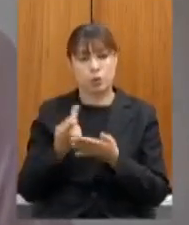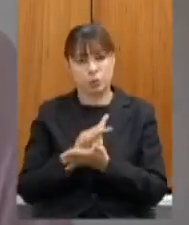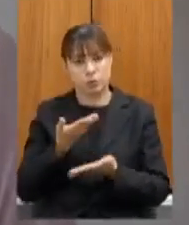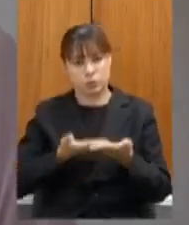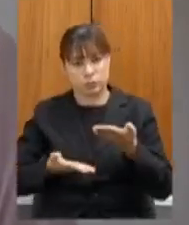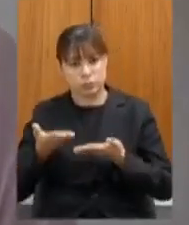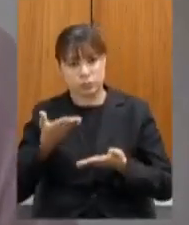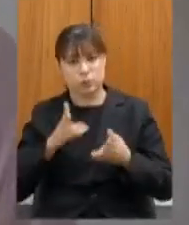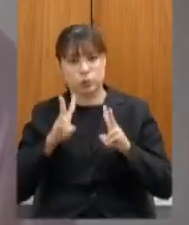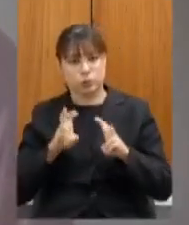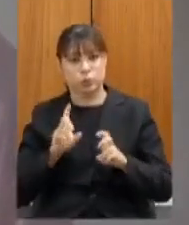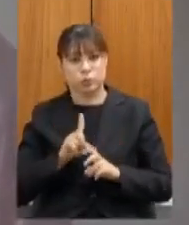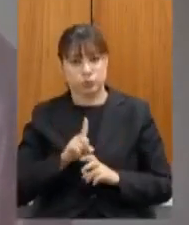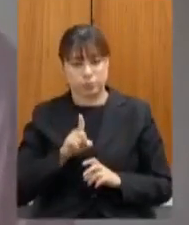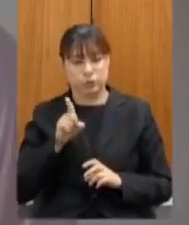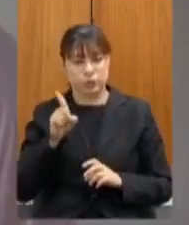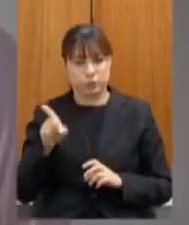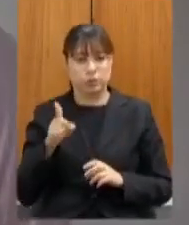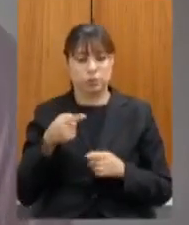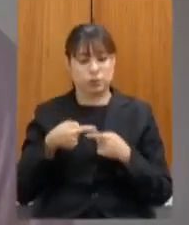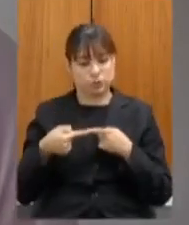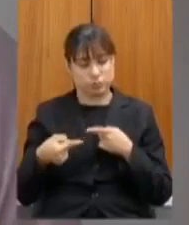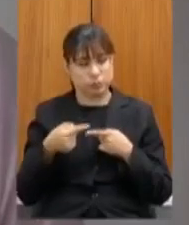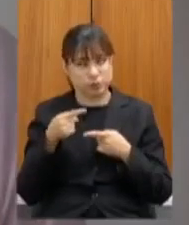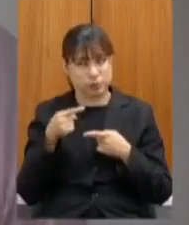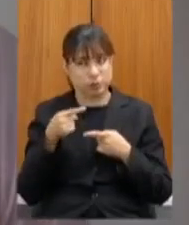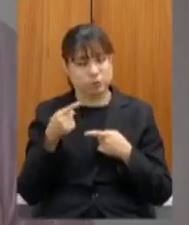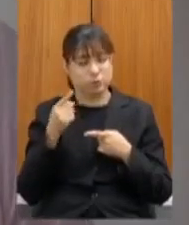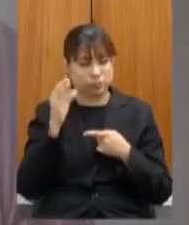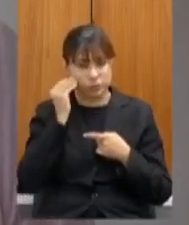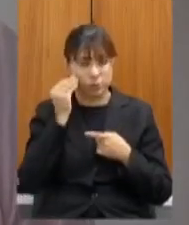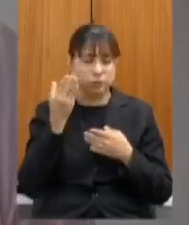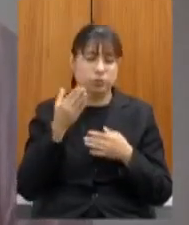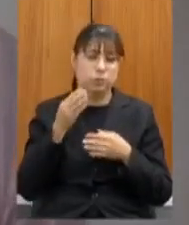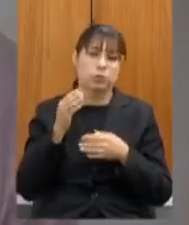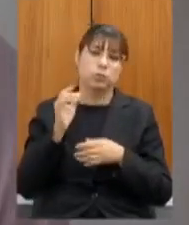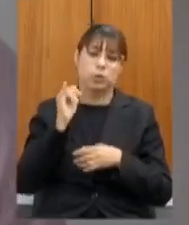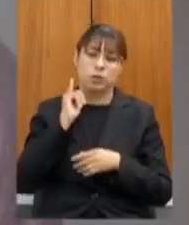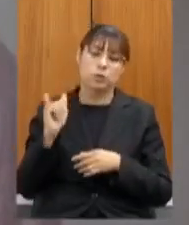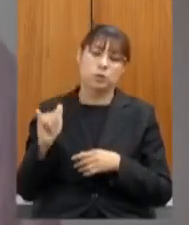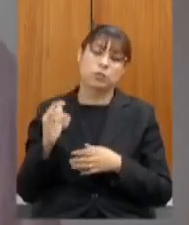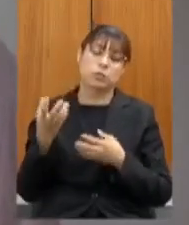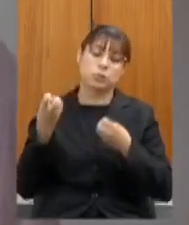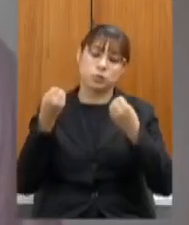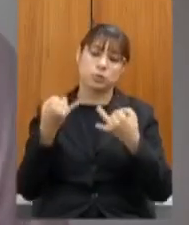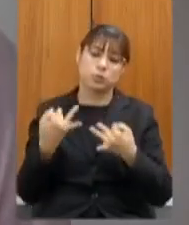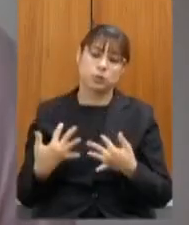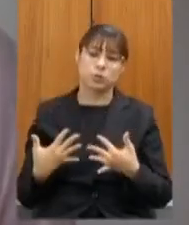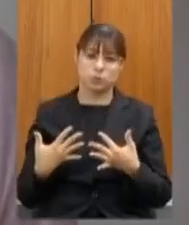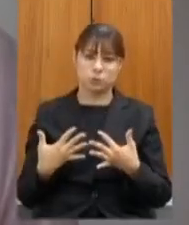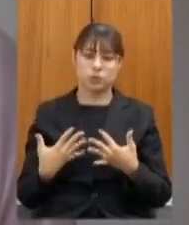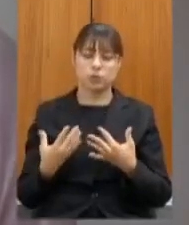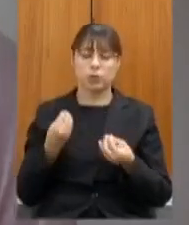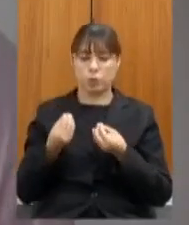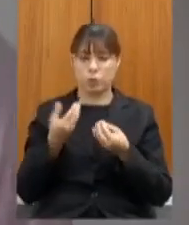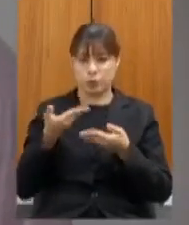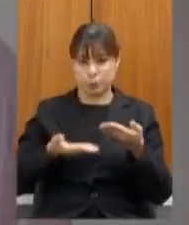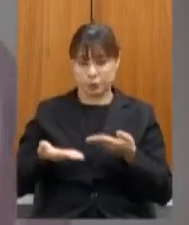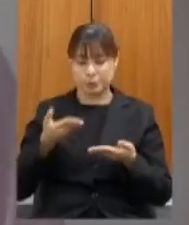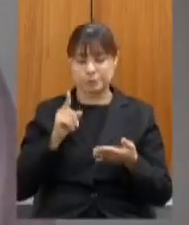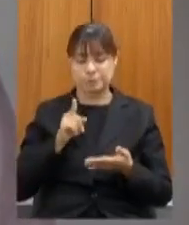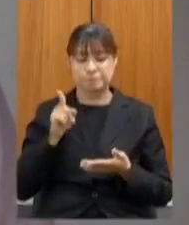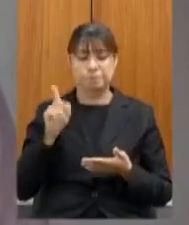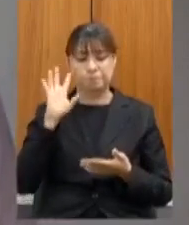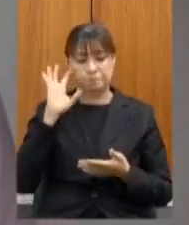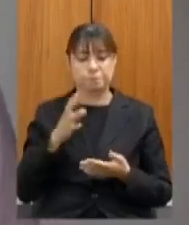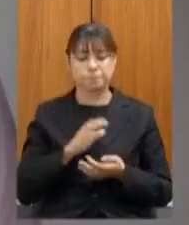o mais breve possível na próxima semana a gente já traz esclarecimentos mais objetivos sobre esse ponto no que